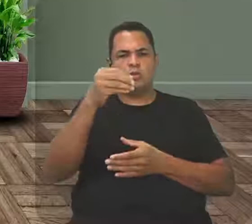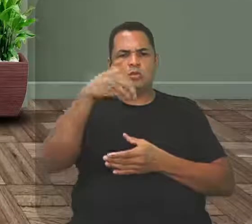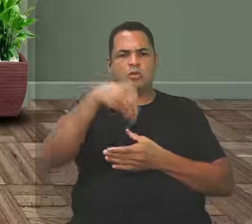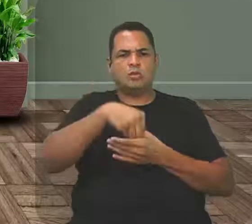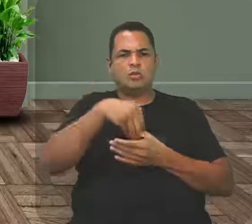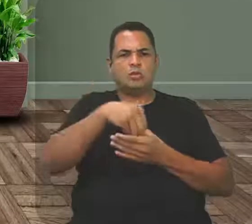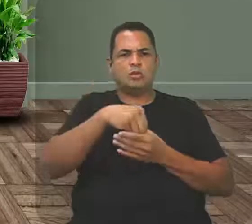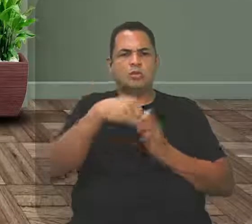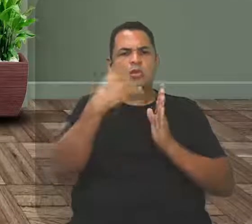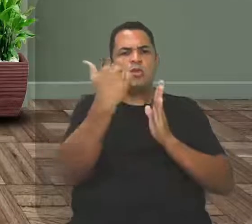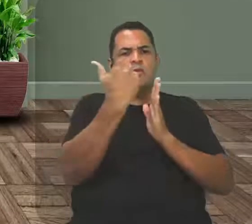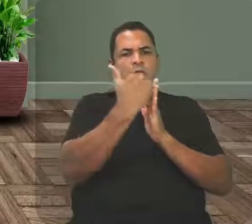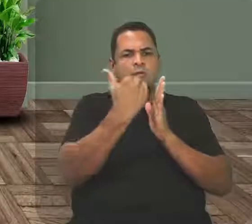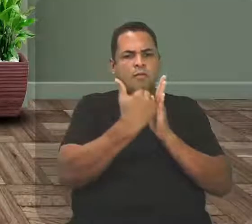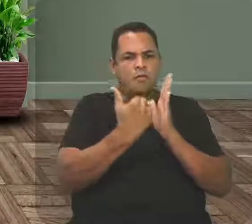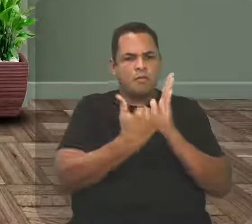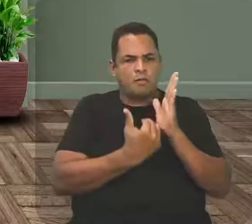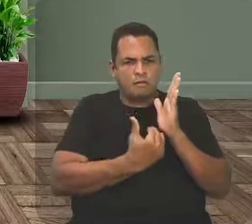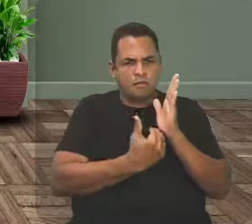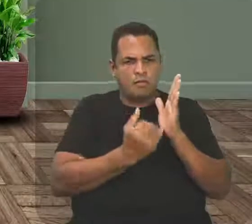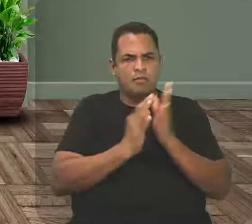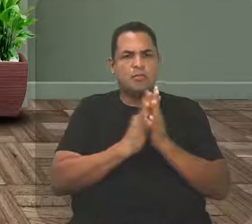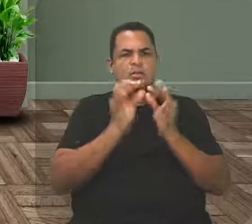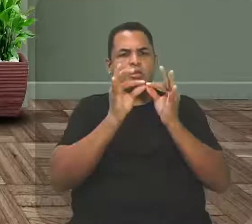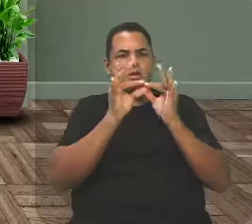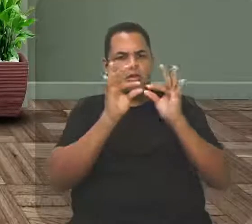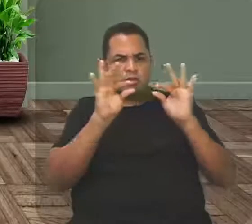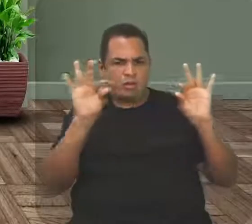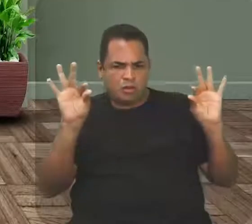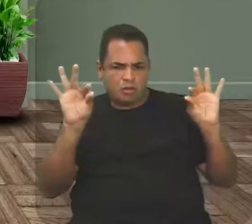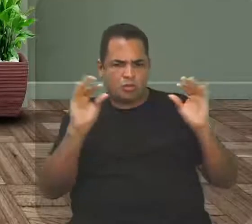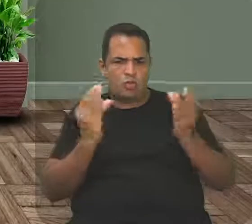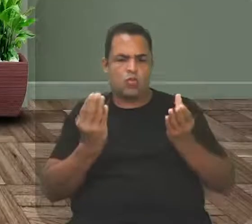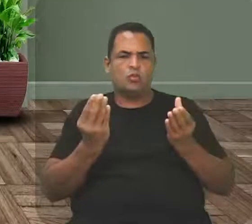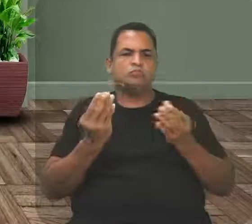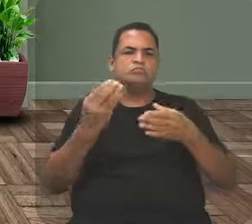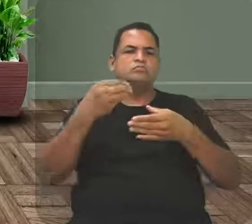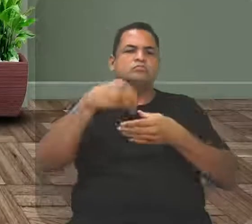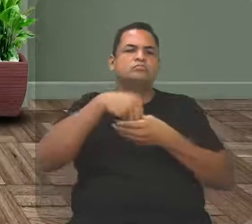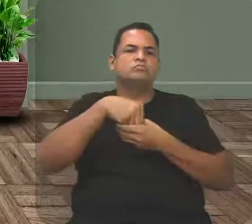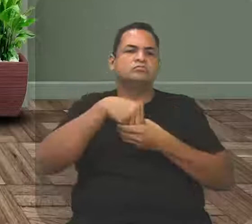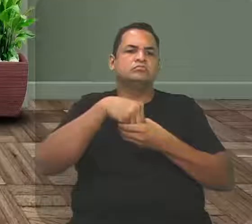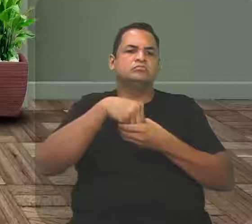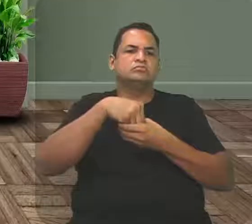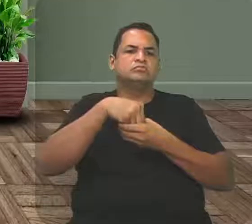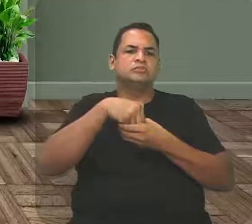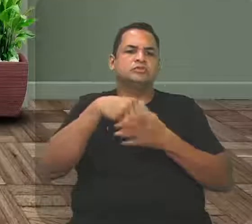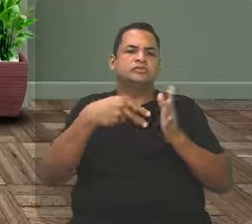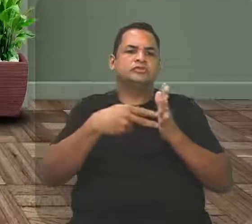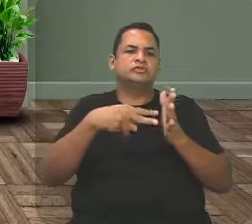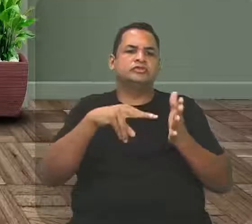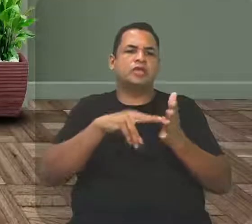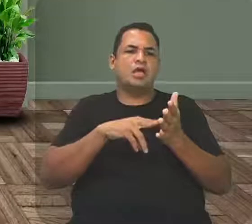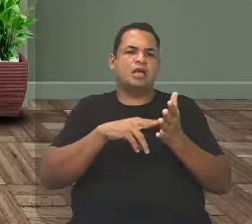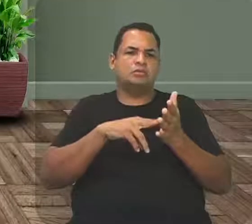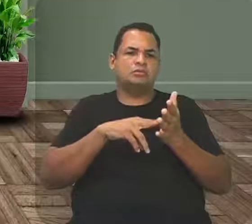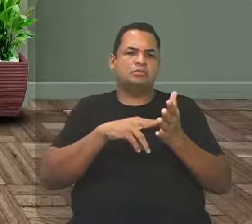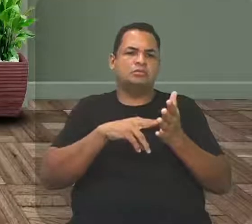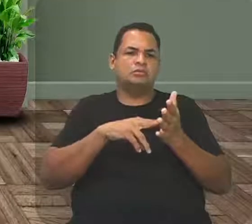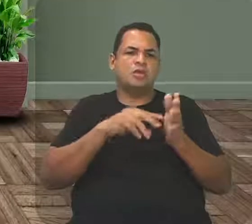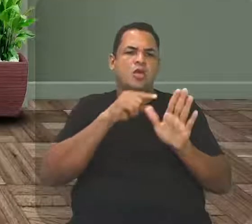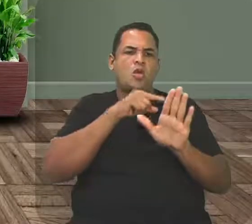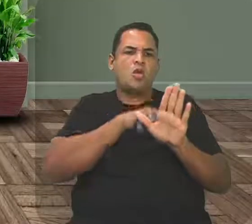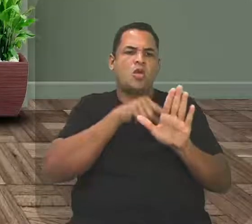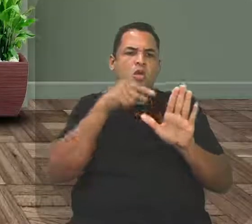seus parágrafos, dentro da sua frase, tudo num sentido denotativo. Quando nós estamos falando